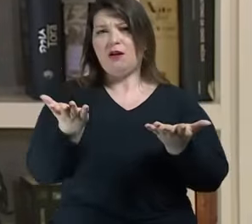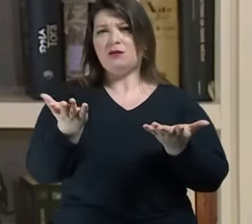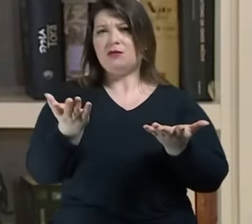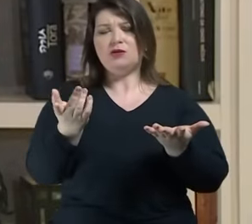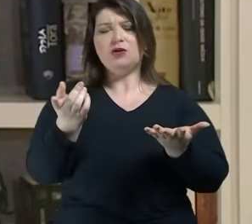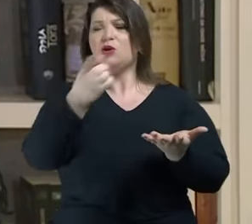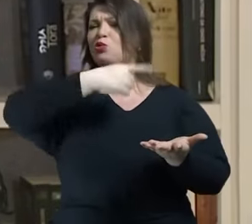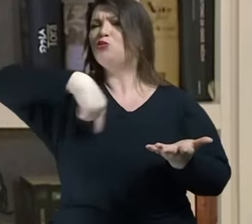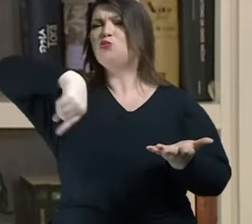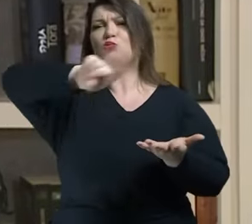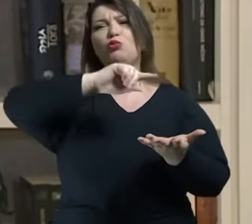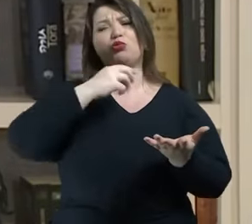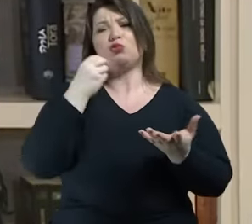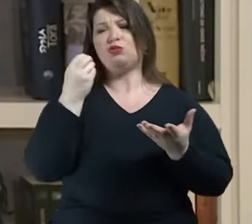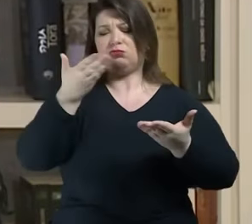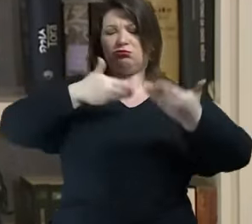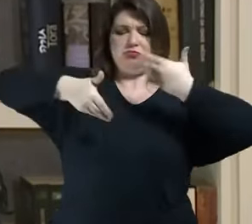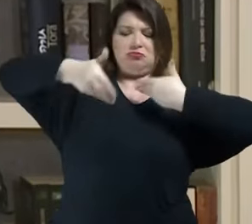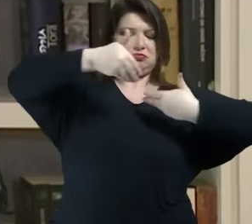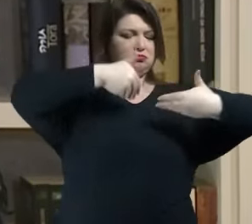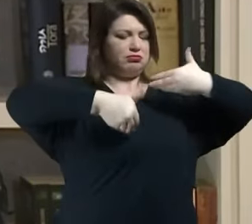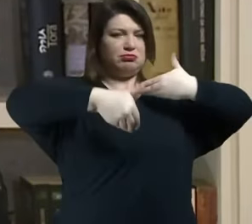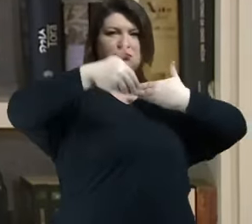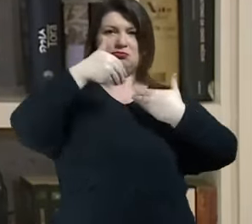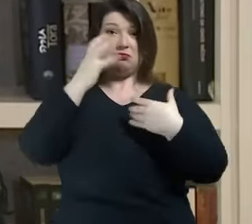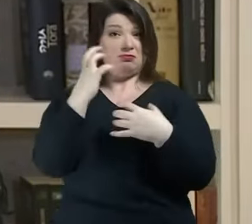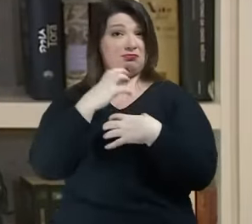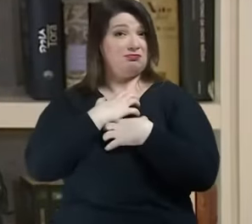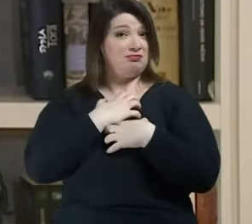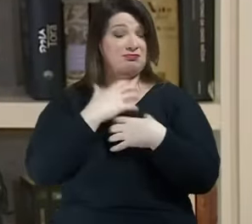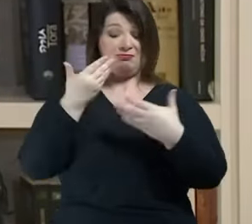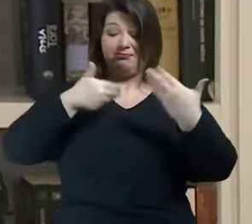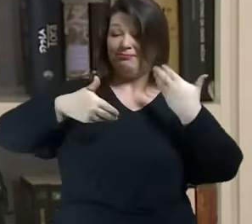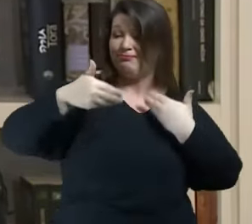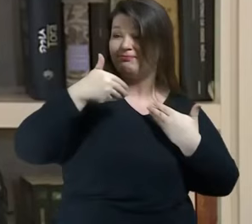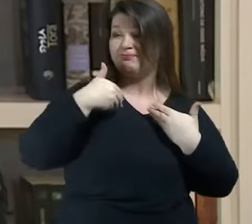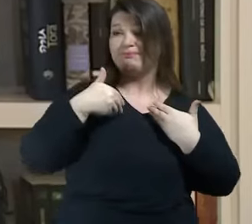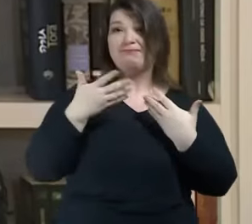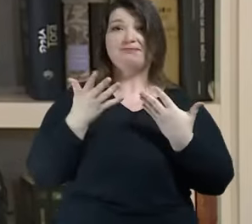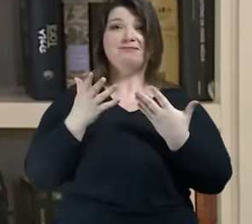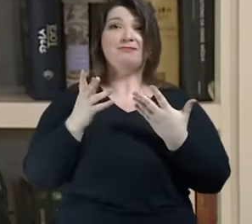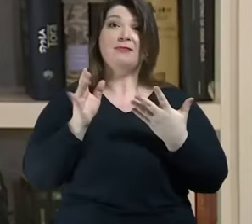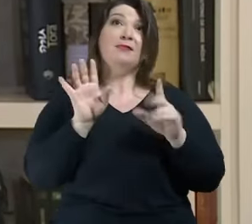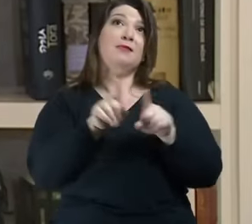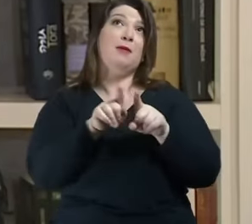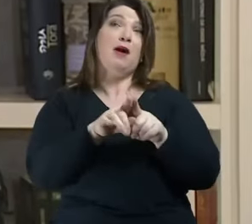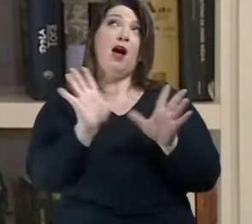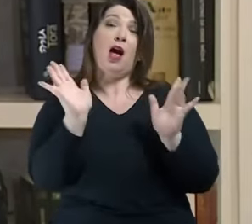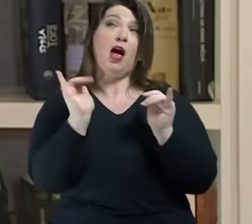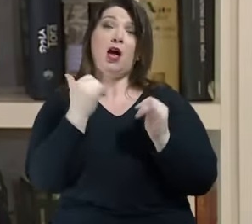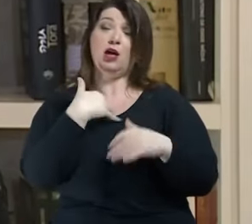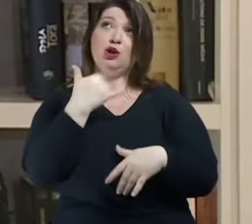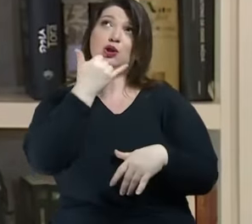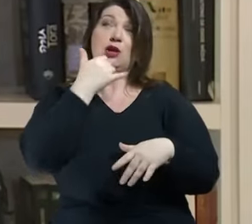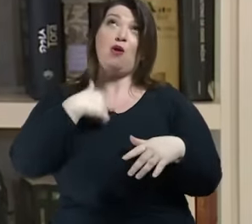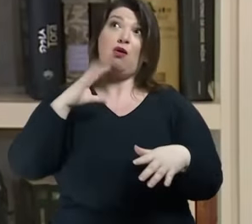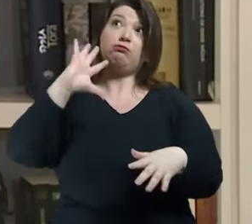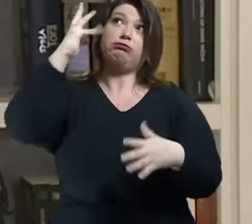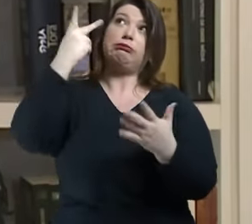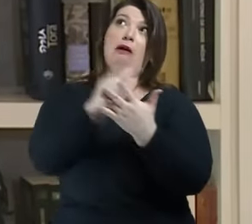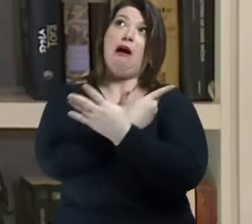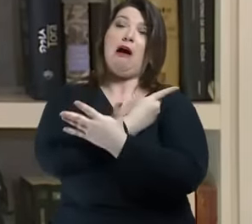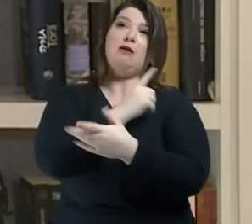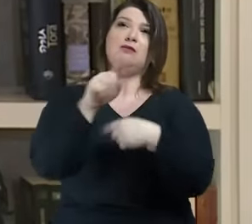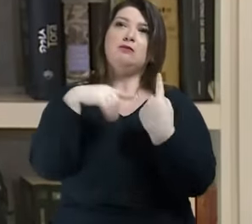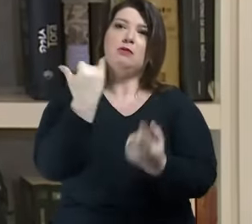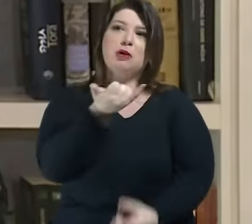conosco, com o nosso comportamento, muito aptos a nos desculparmos, muito aptos a achar virtude, até nos nossos